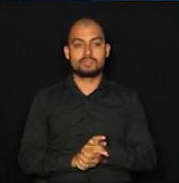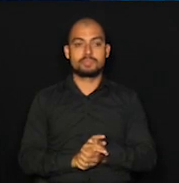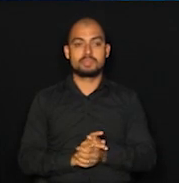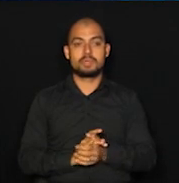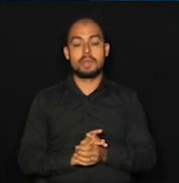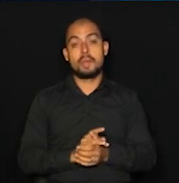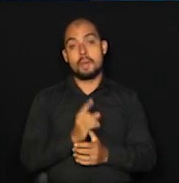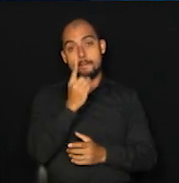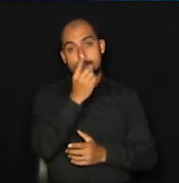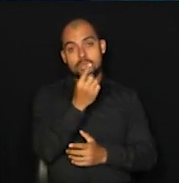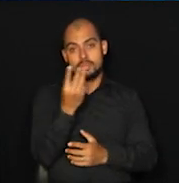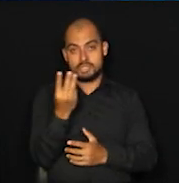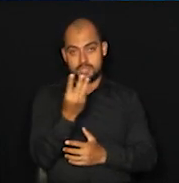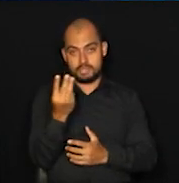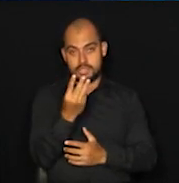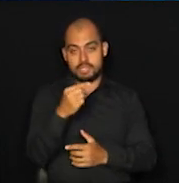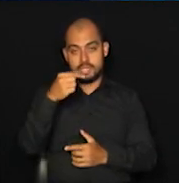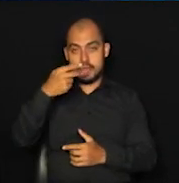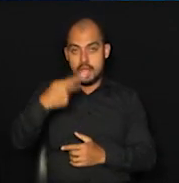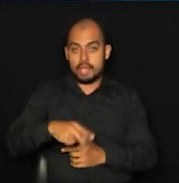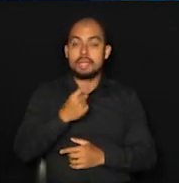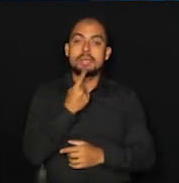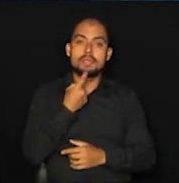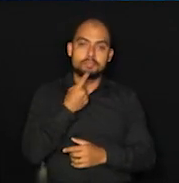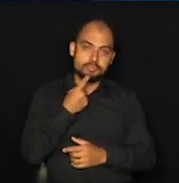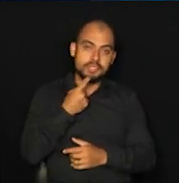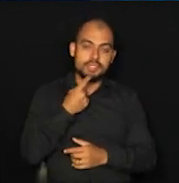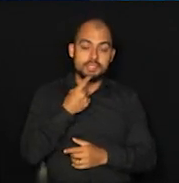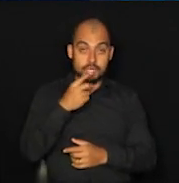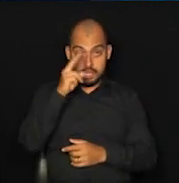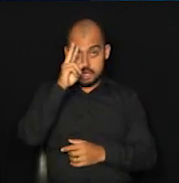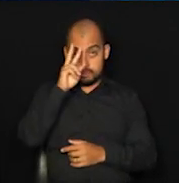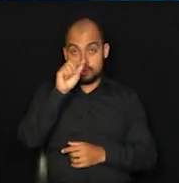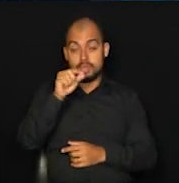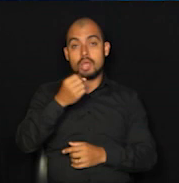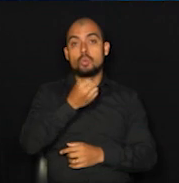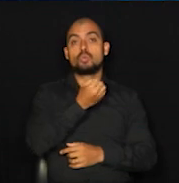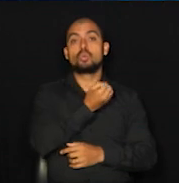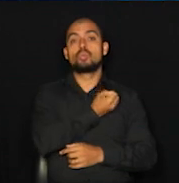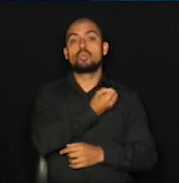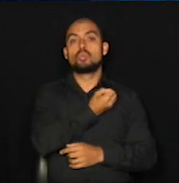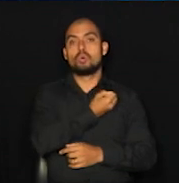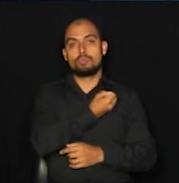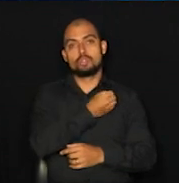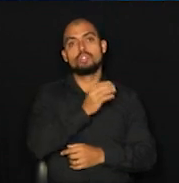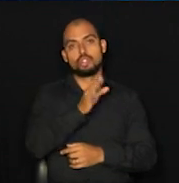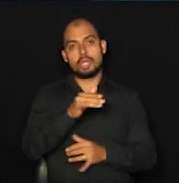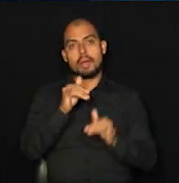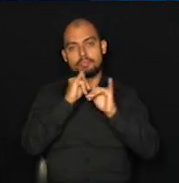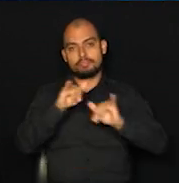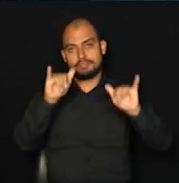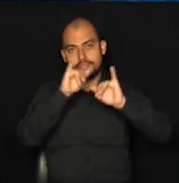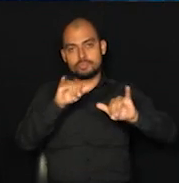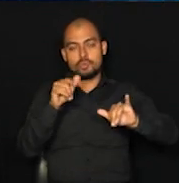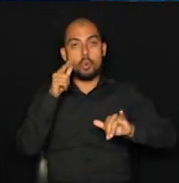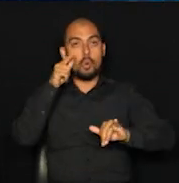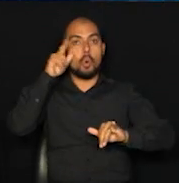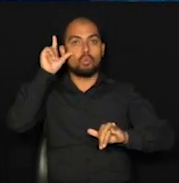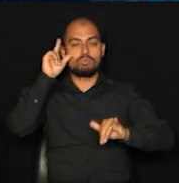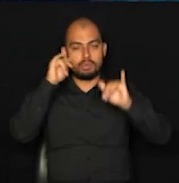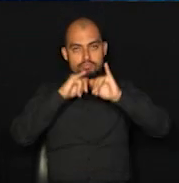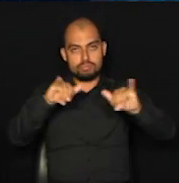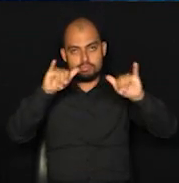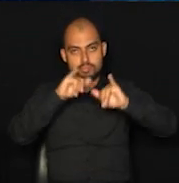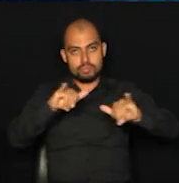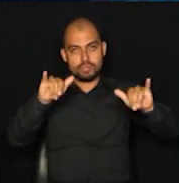sendo 1.333 em Campinas. Lembrando que esse número aqui da cidade já tinha sido divulgado ontem, então